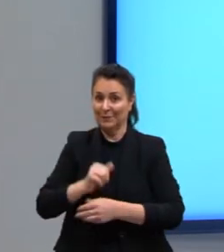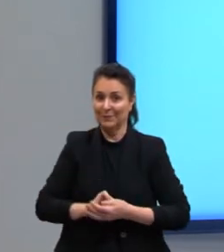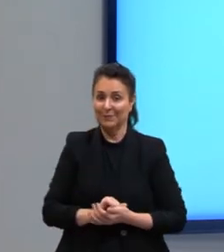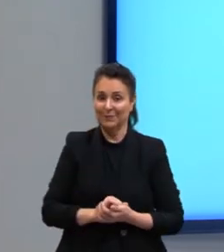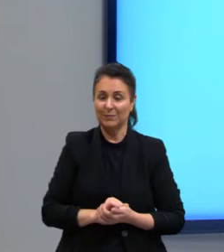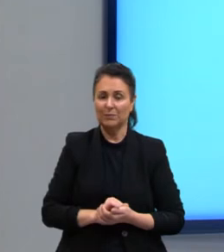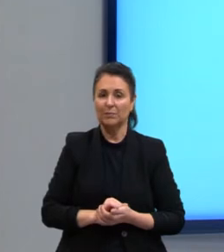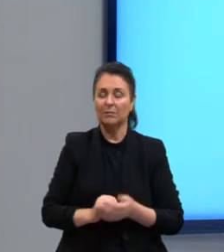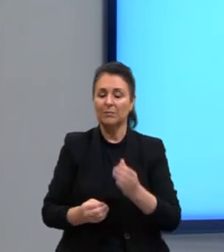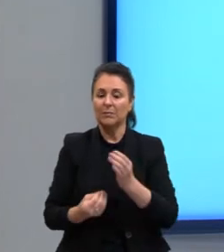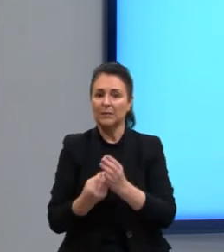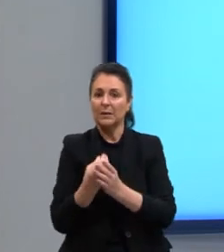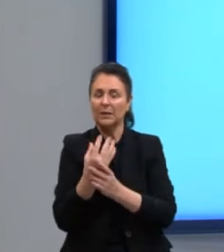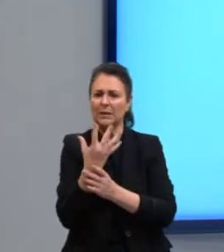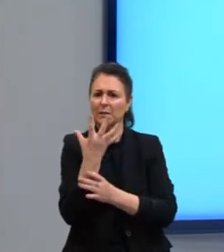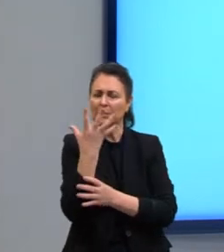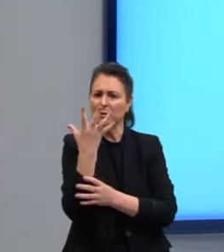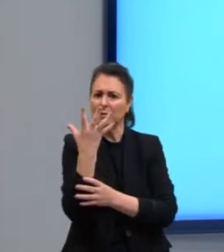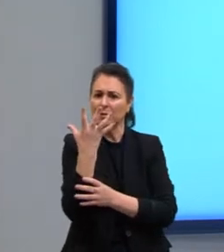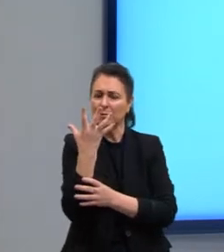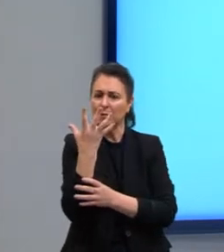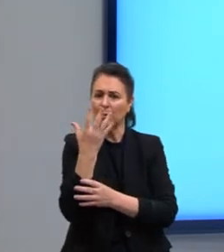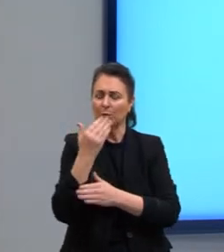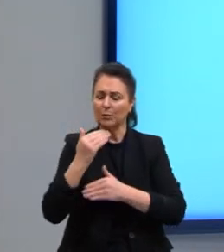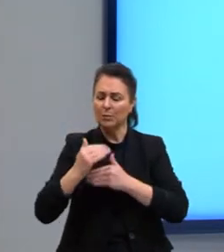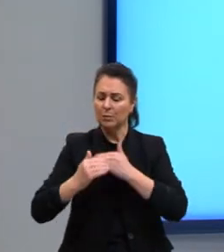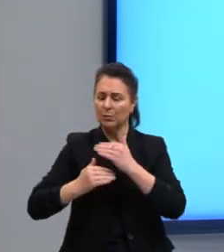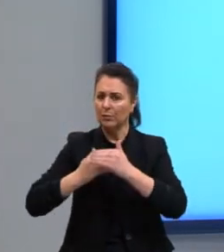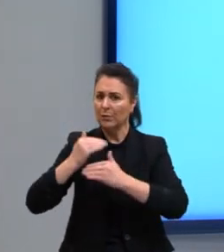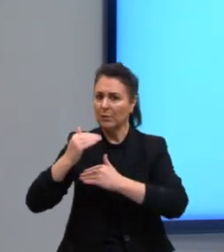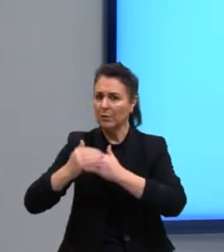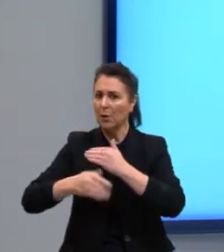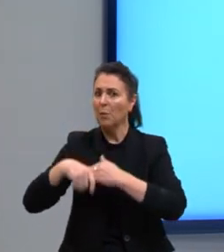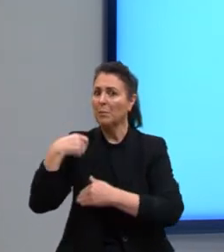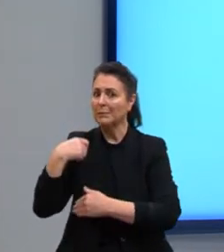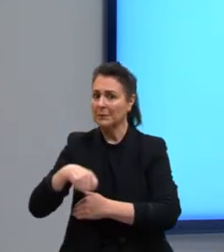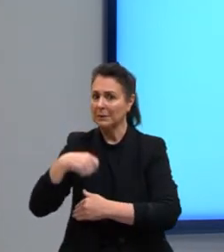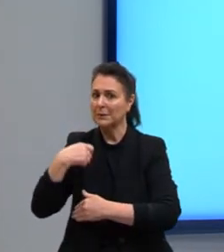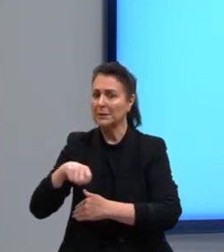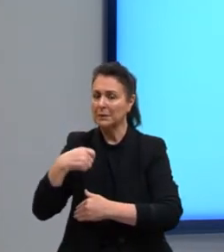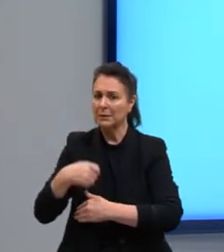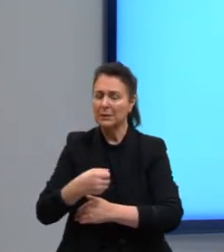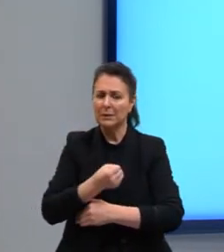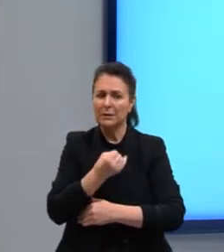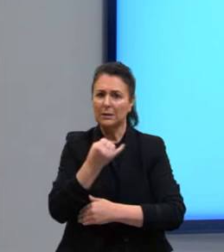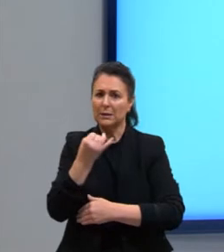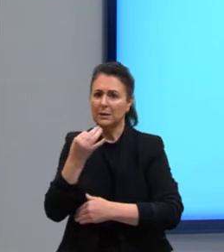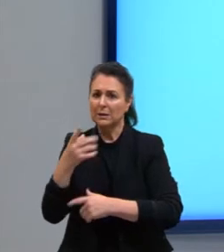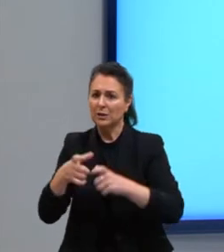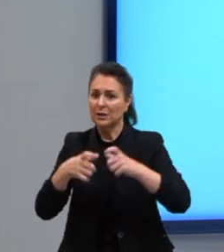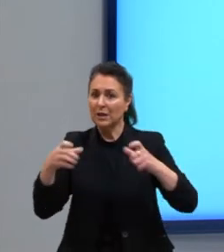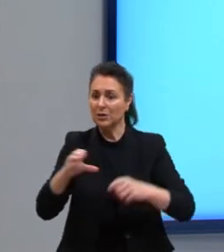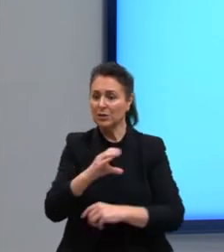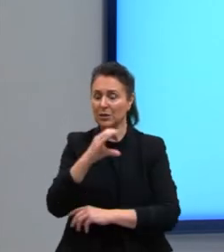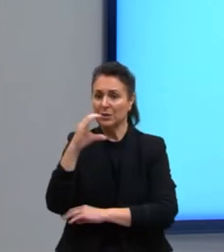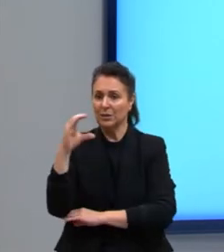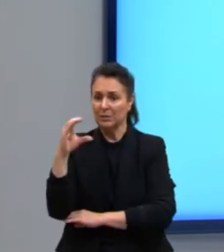As plantas em sua fase de crescimento necessitam de grande quantidade de carbono